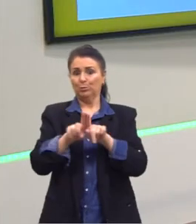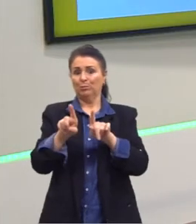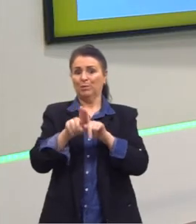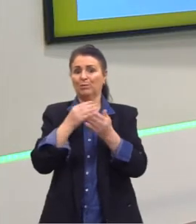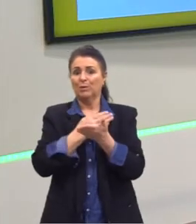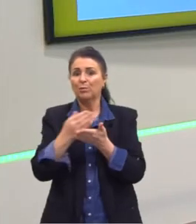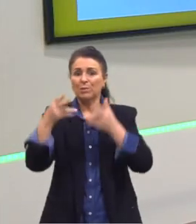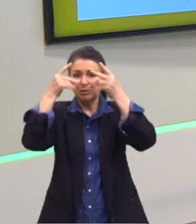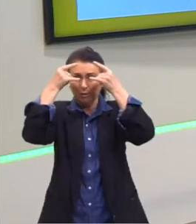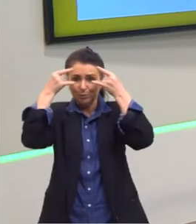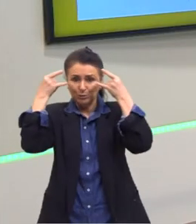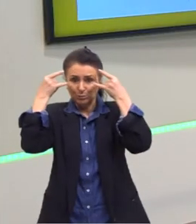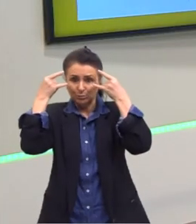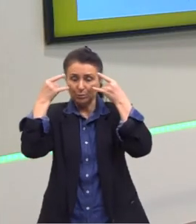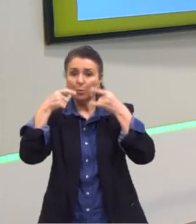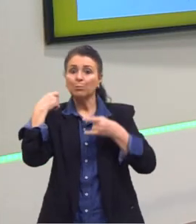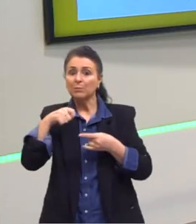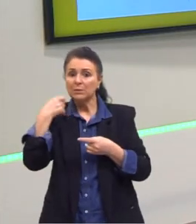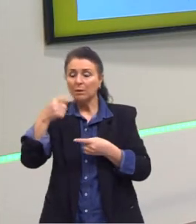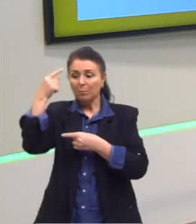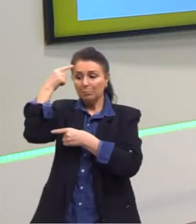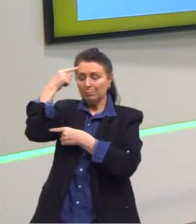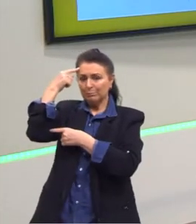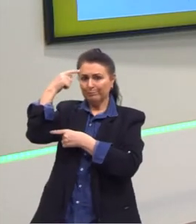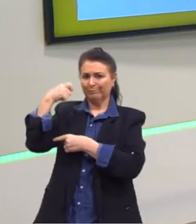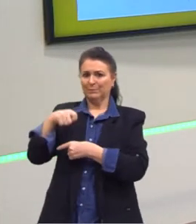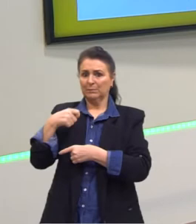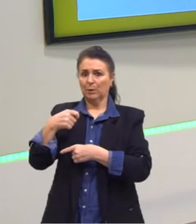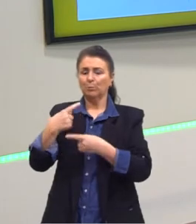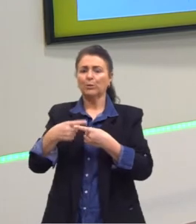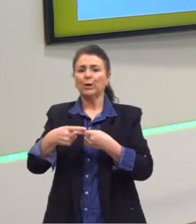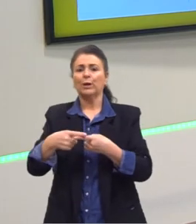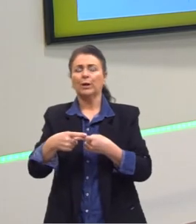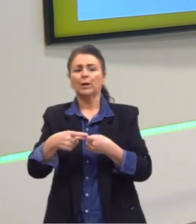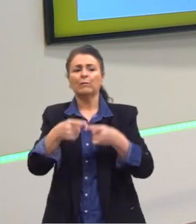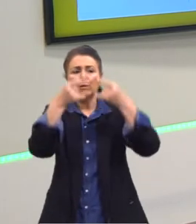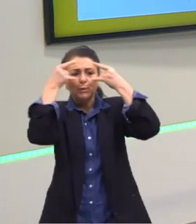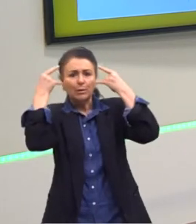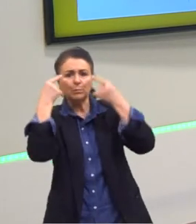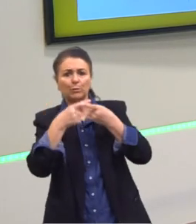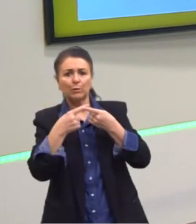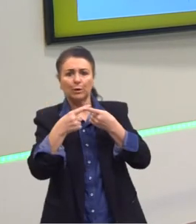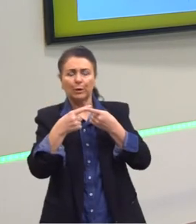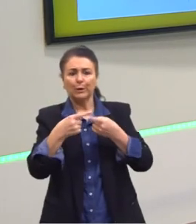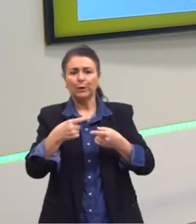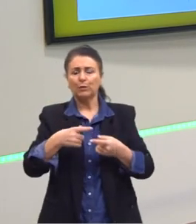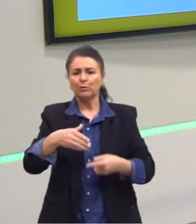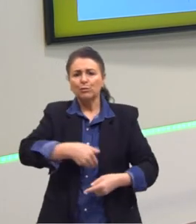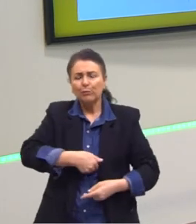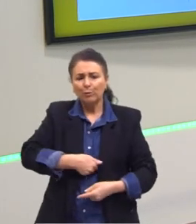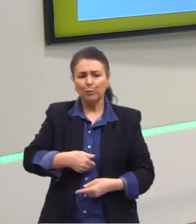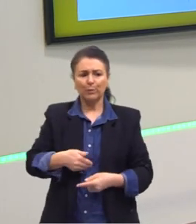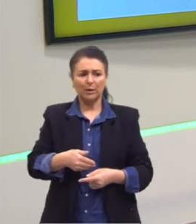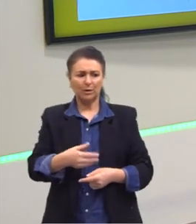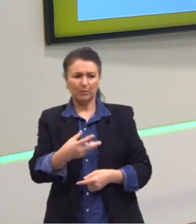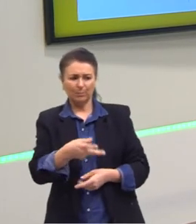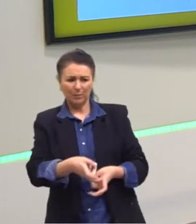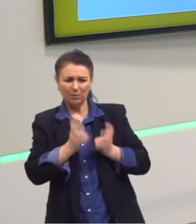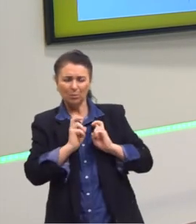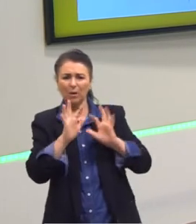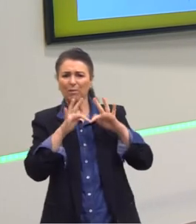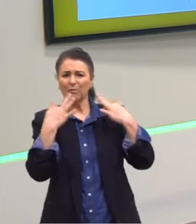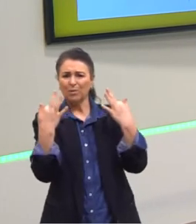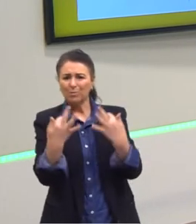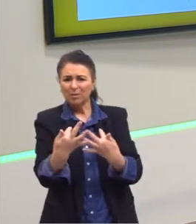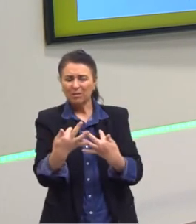outra abordagem. Precisou porque passava fome, porque via sua família passando necessidade e acaba